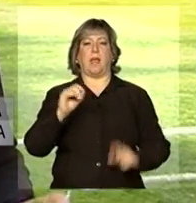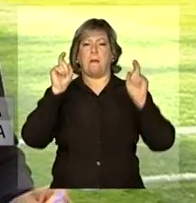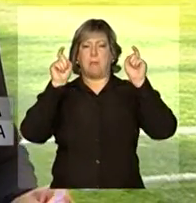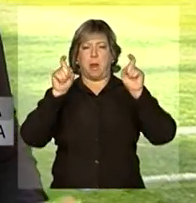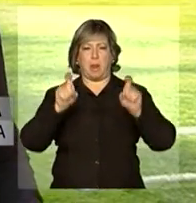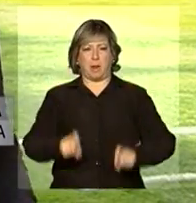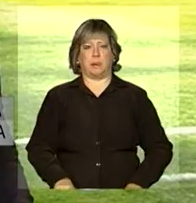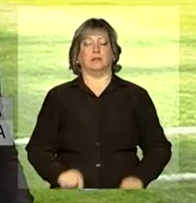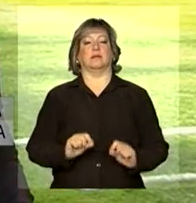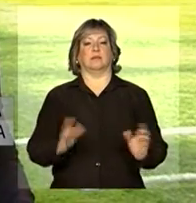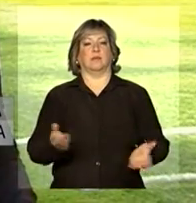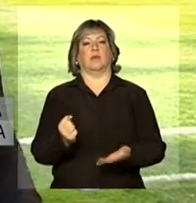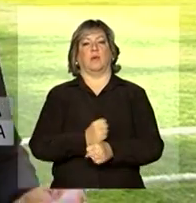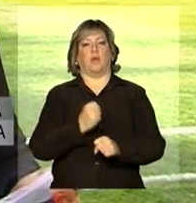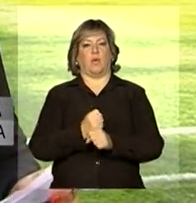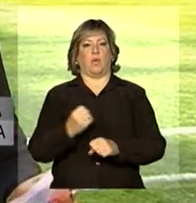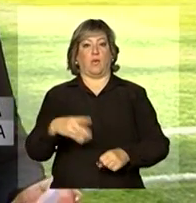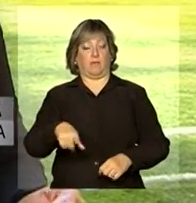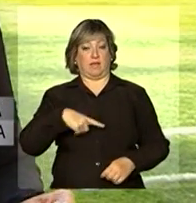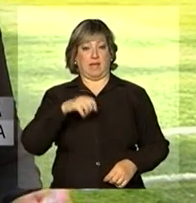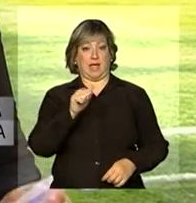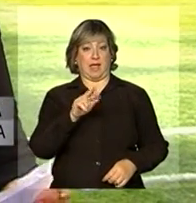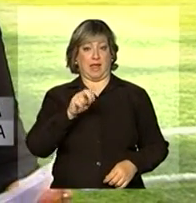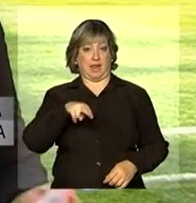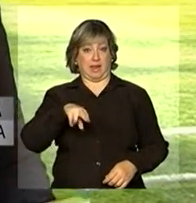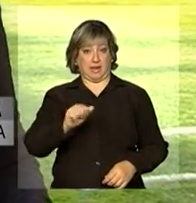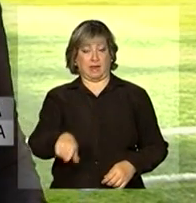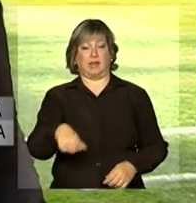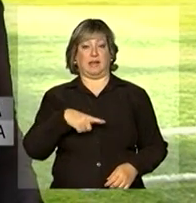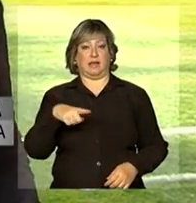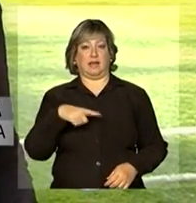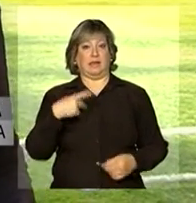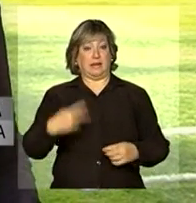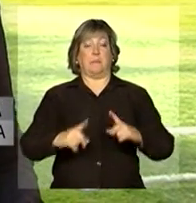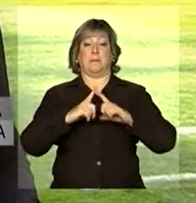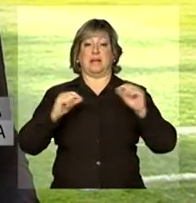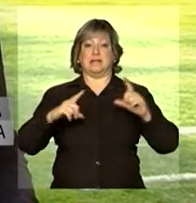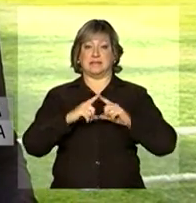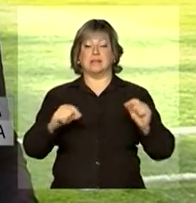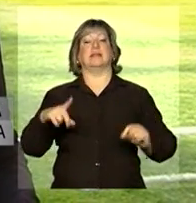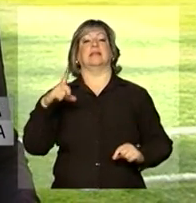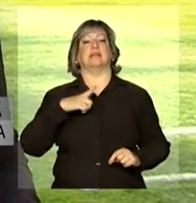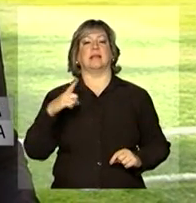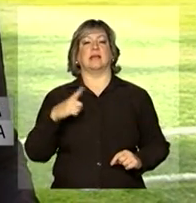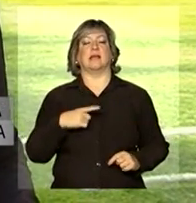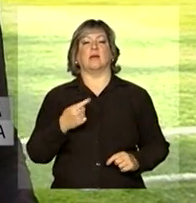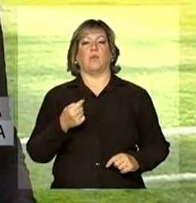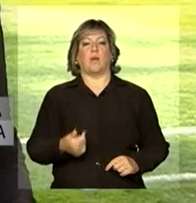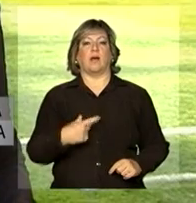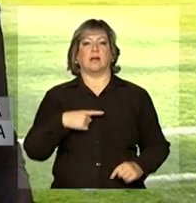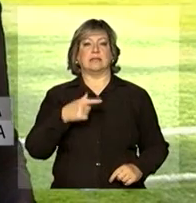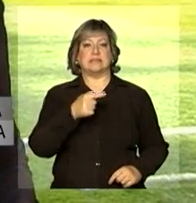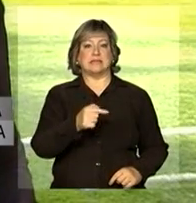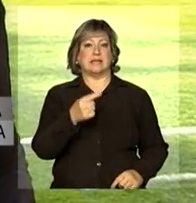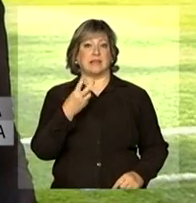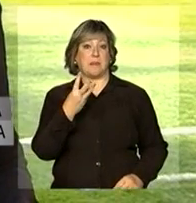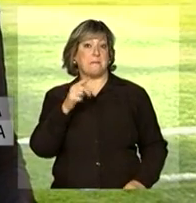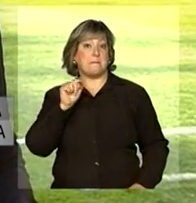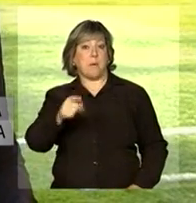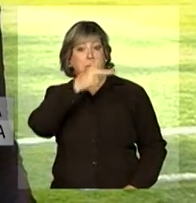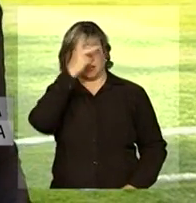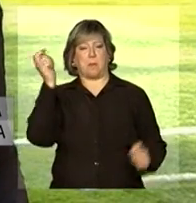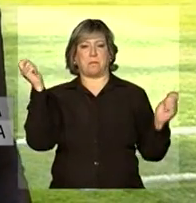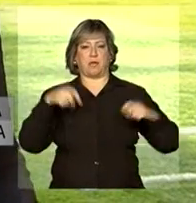de Brasília tem capacidade para quase 73 mil